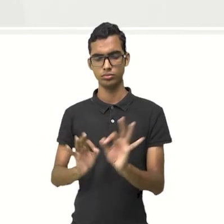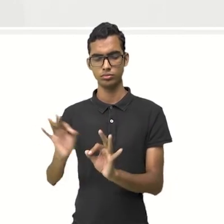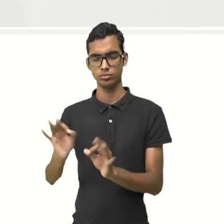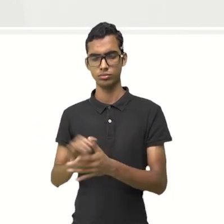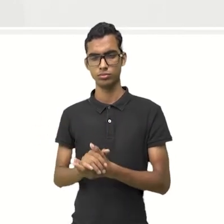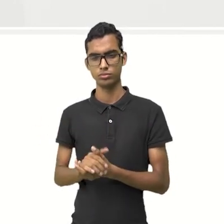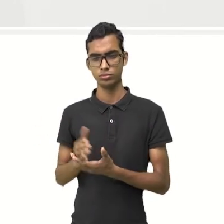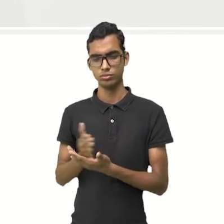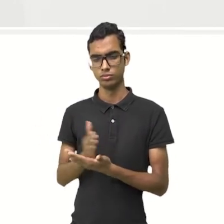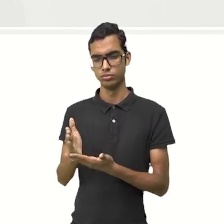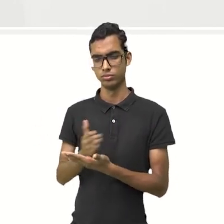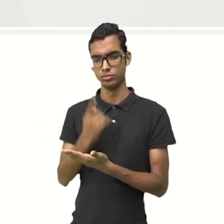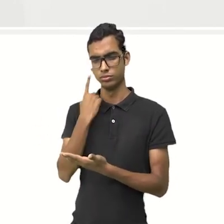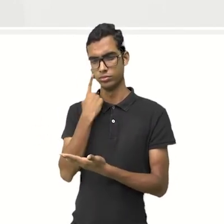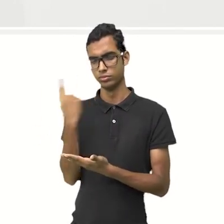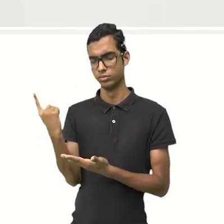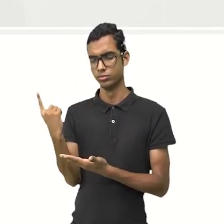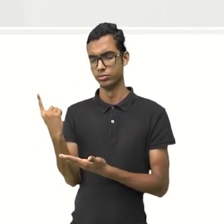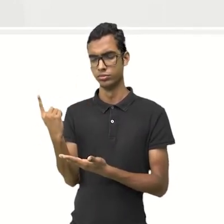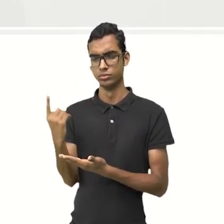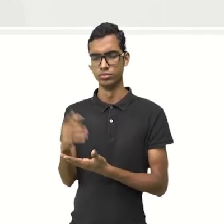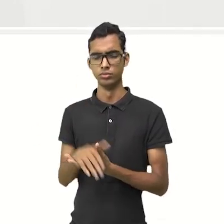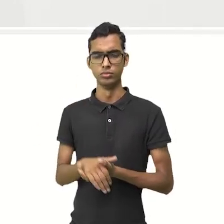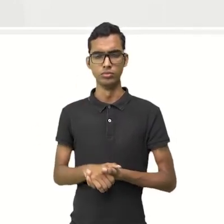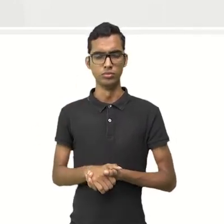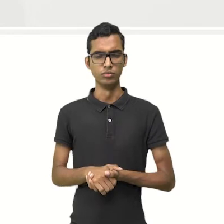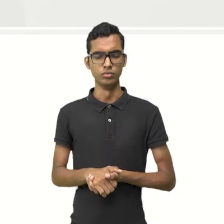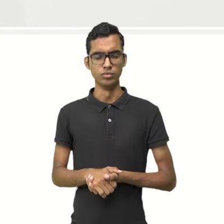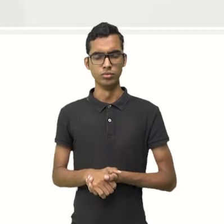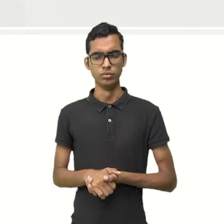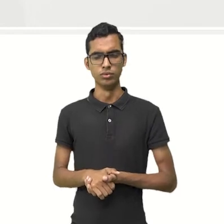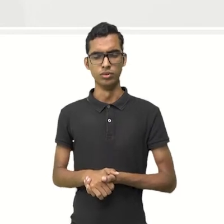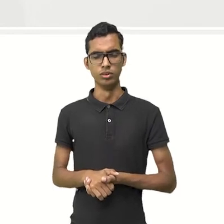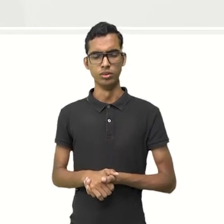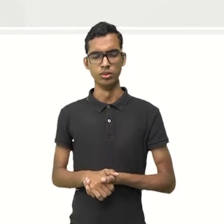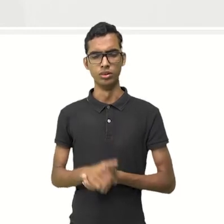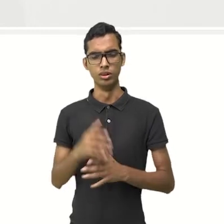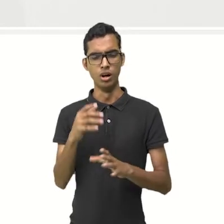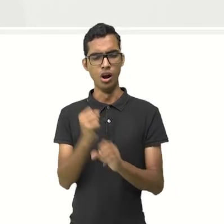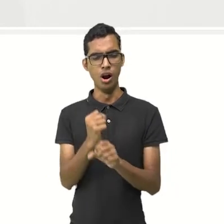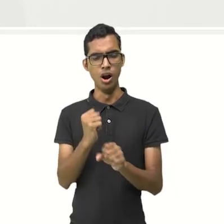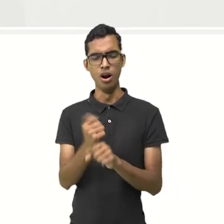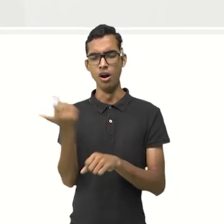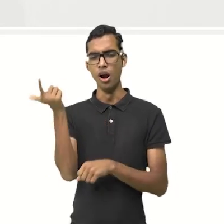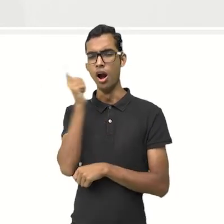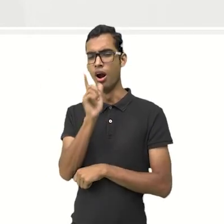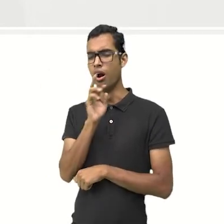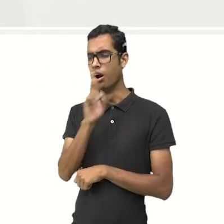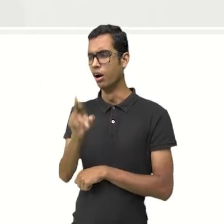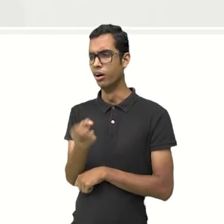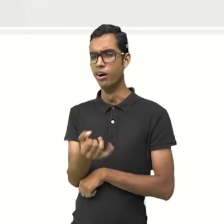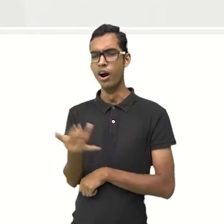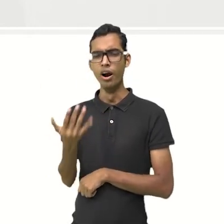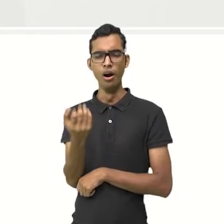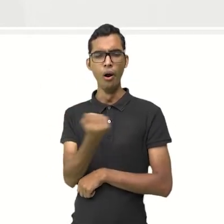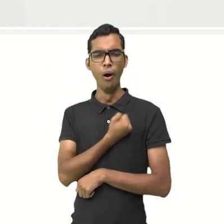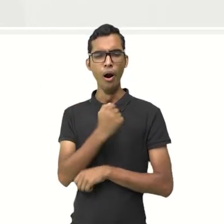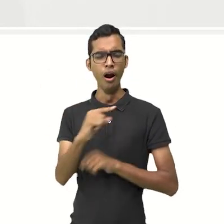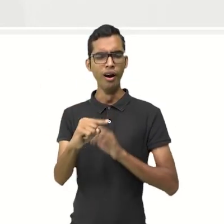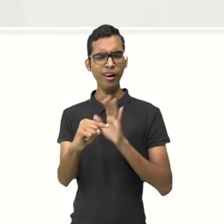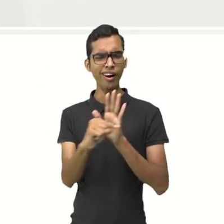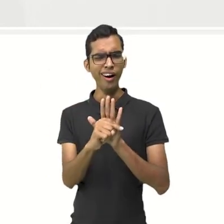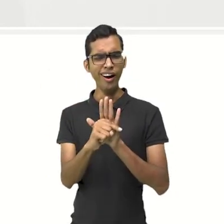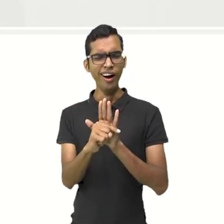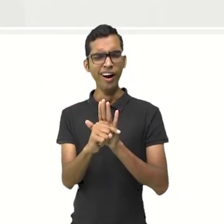Menos 120 dividido por 6. Realizando essa conta, o resultado aqui vai ser negativo.